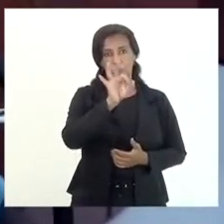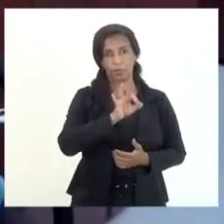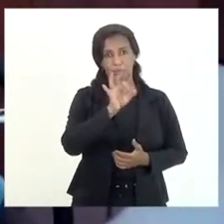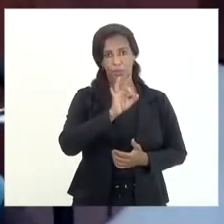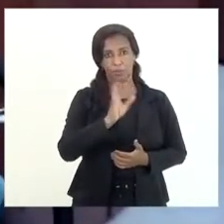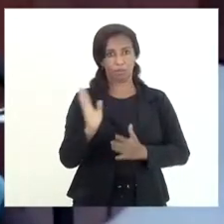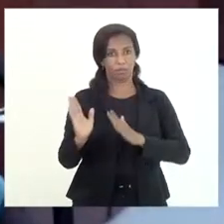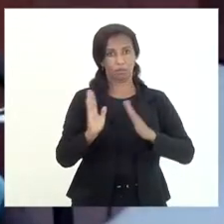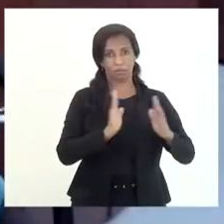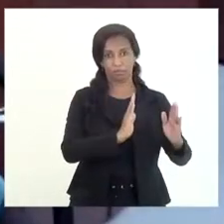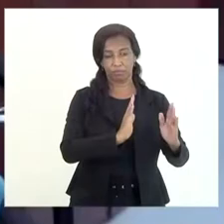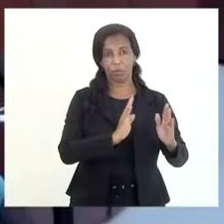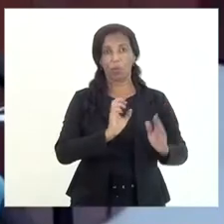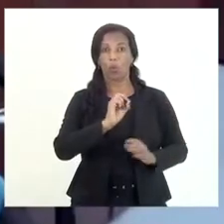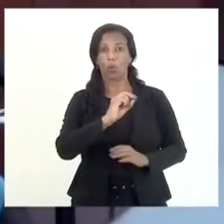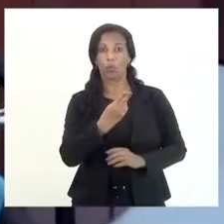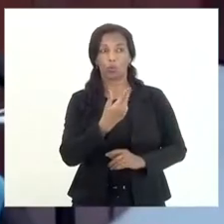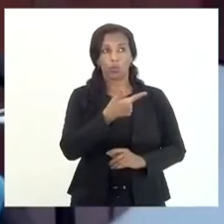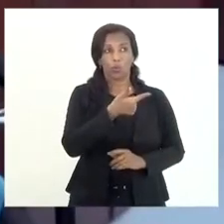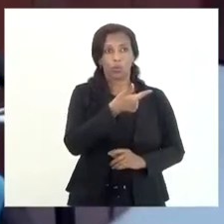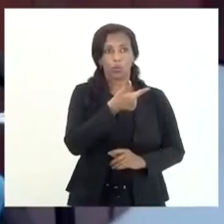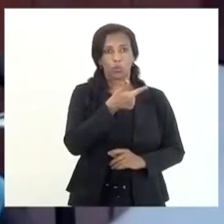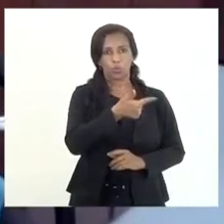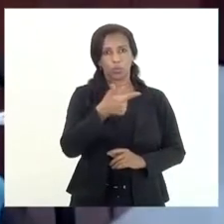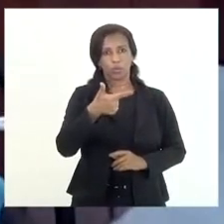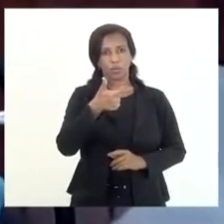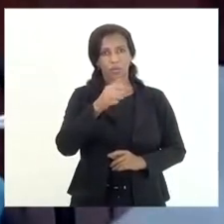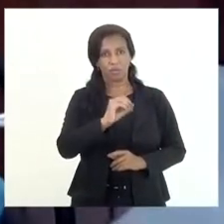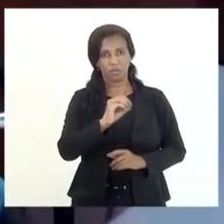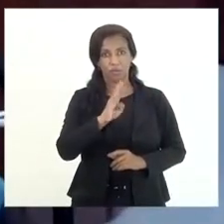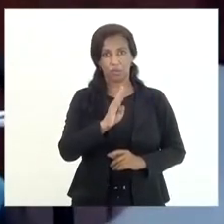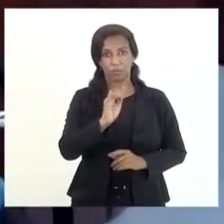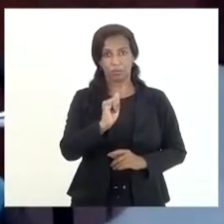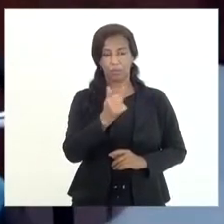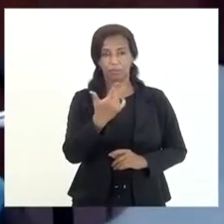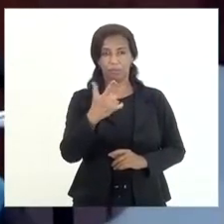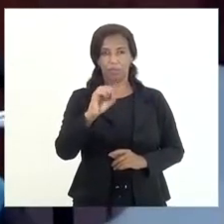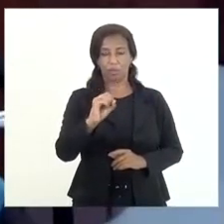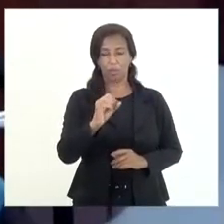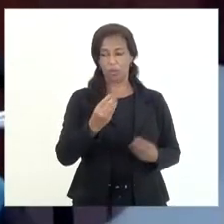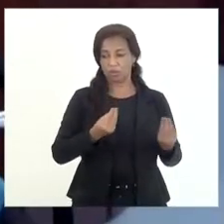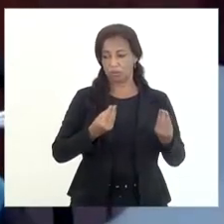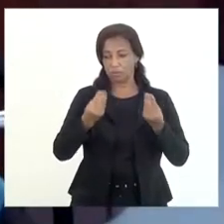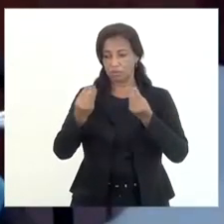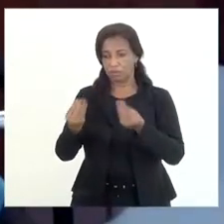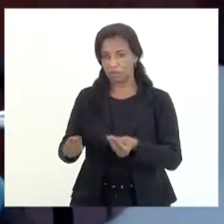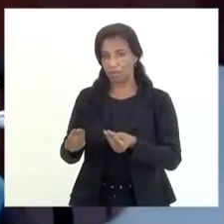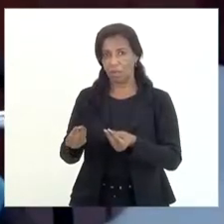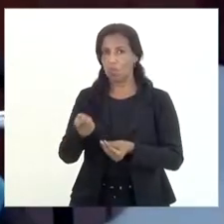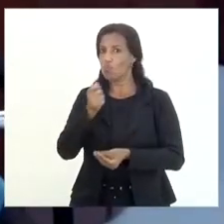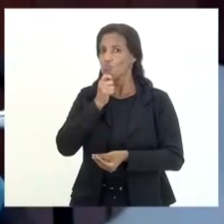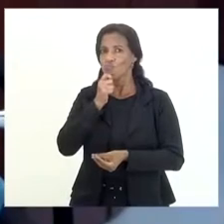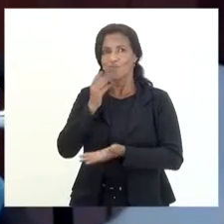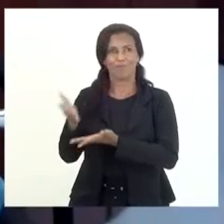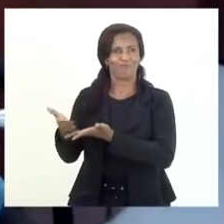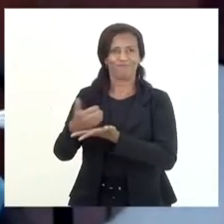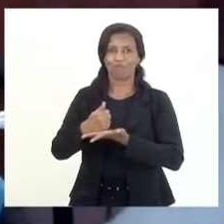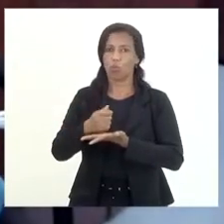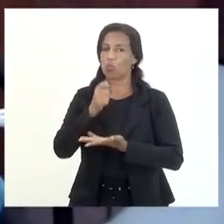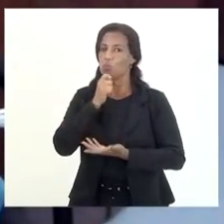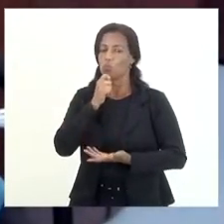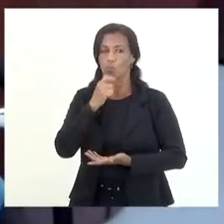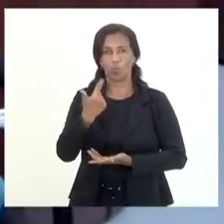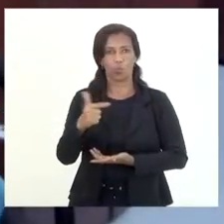provisionado ou seja 220 bilhões seriam irrecuperáveis na